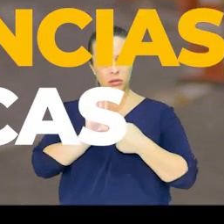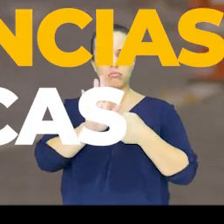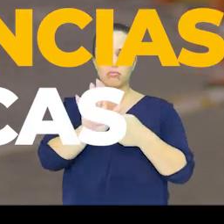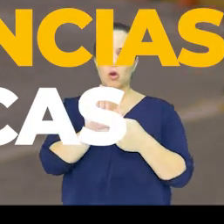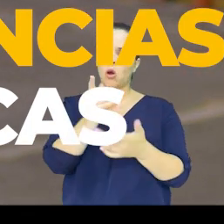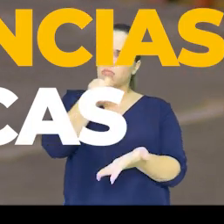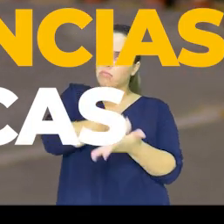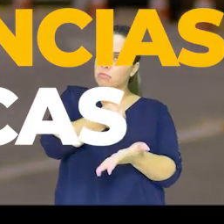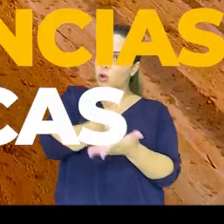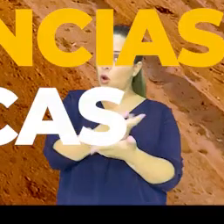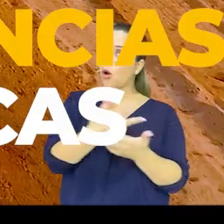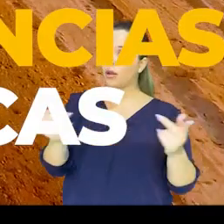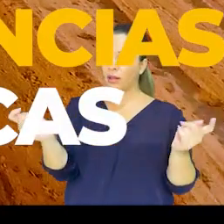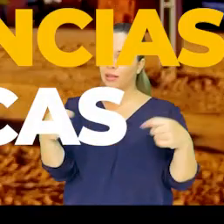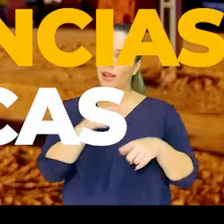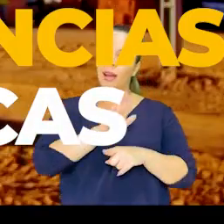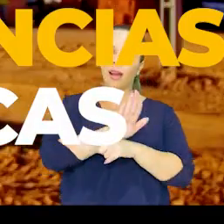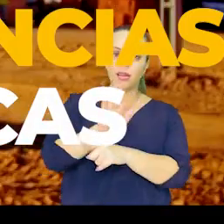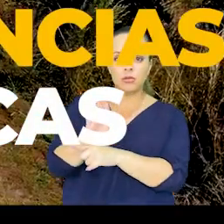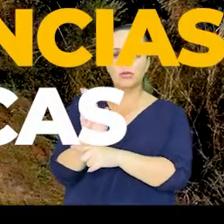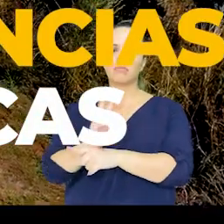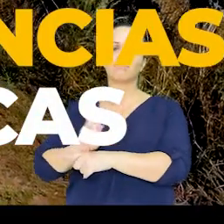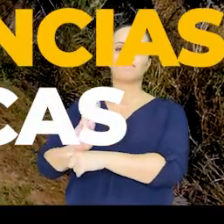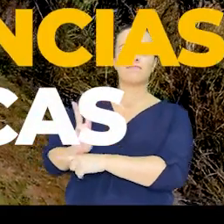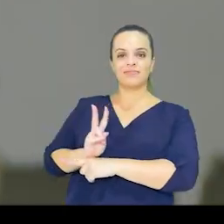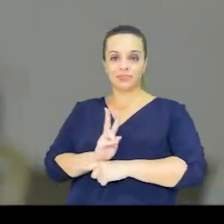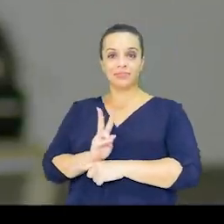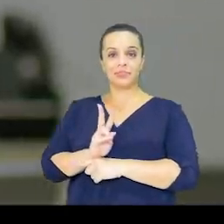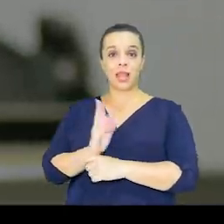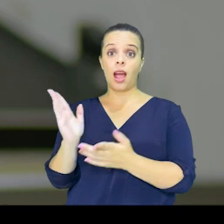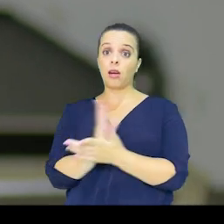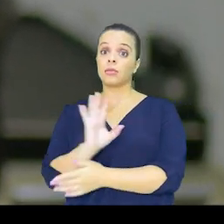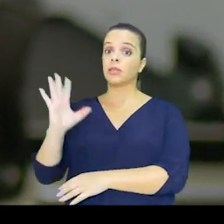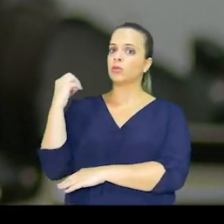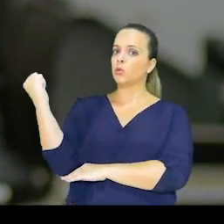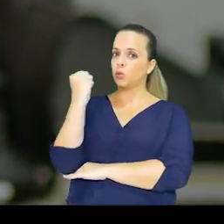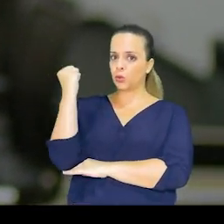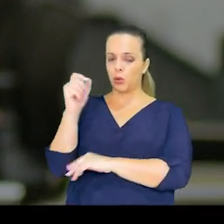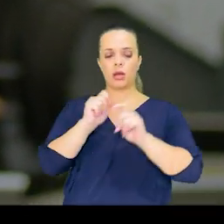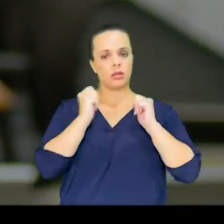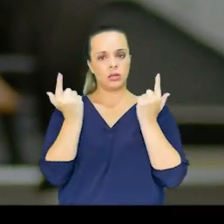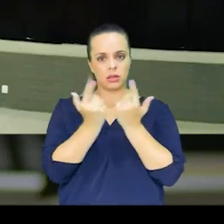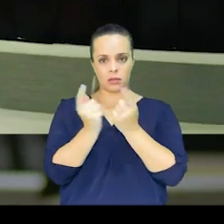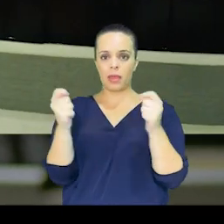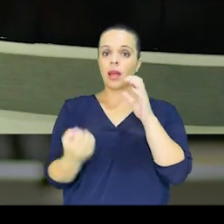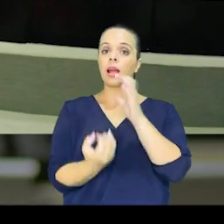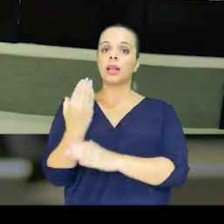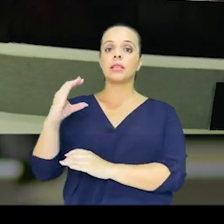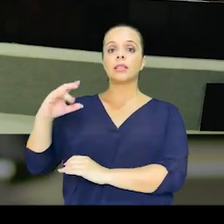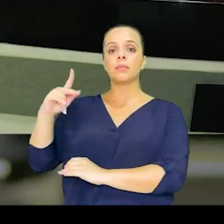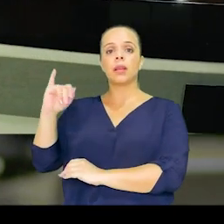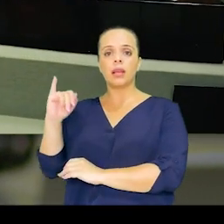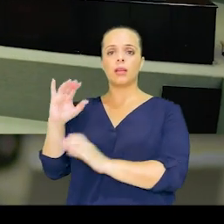Estado mostra suas reivindicações e assim ajuda na fiscalização. Em casos mais graves, a LMT pode até convocar